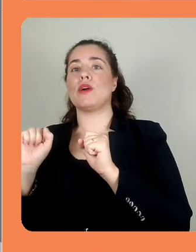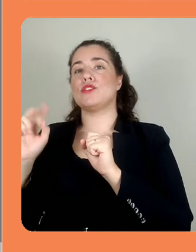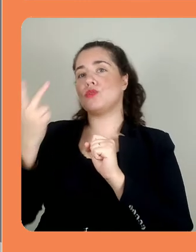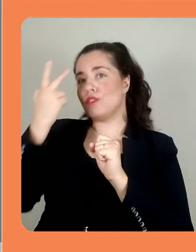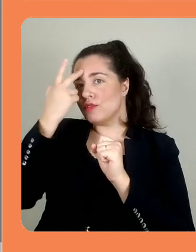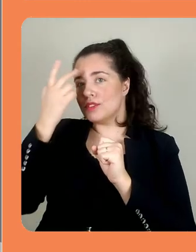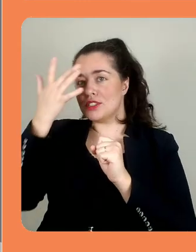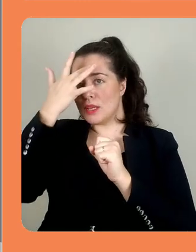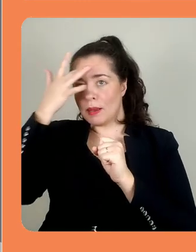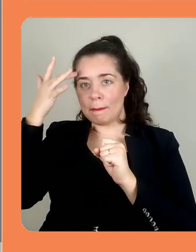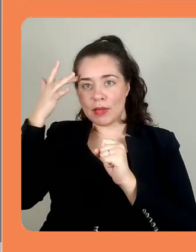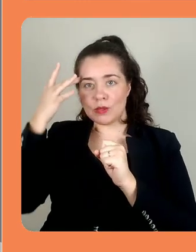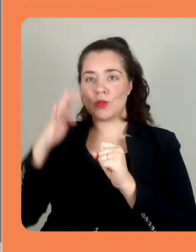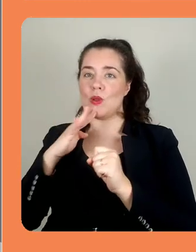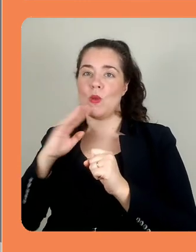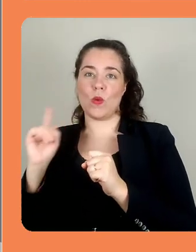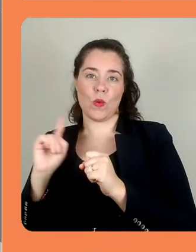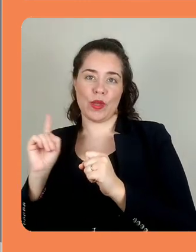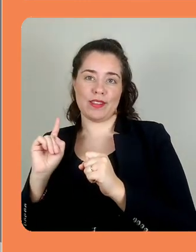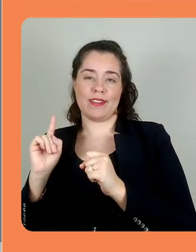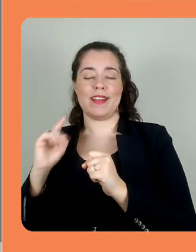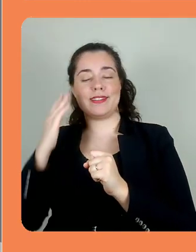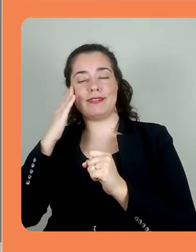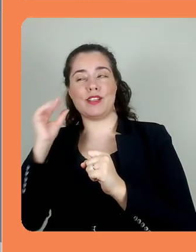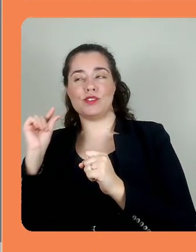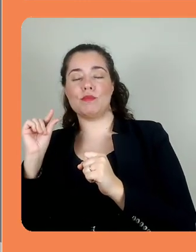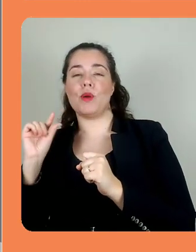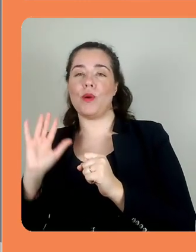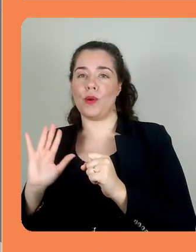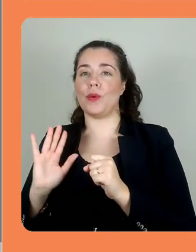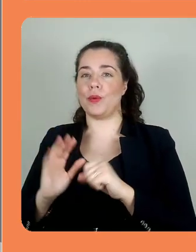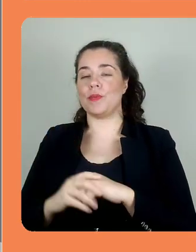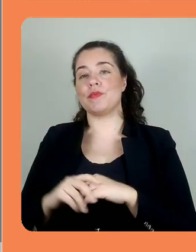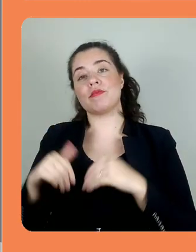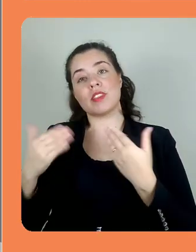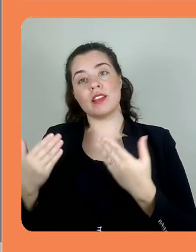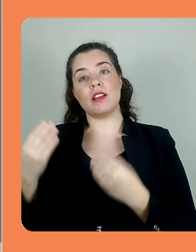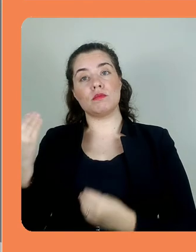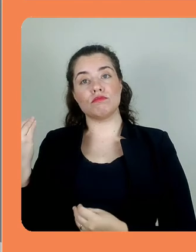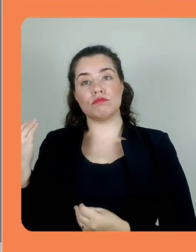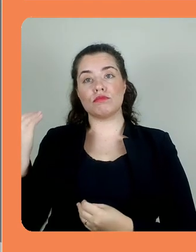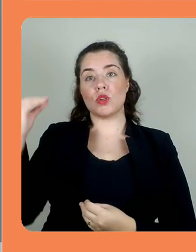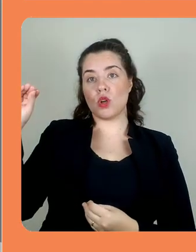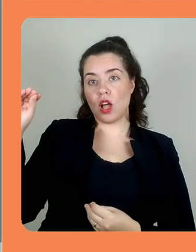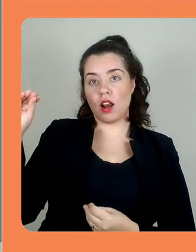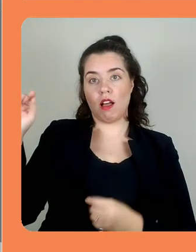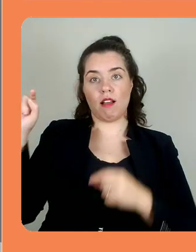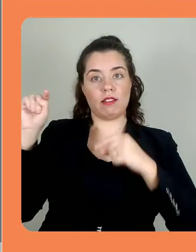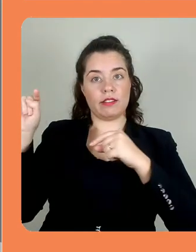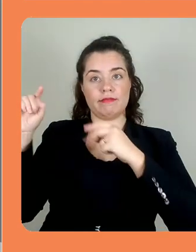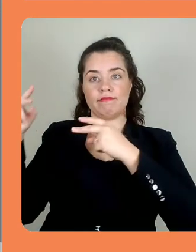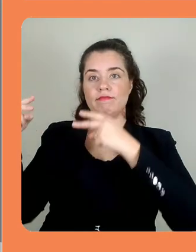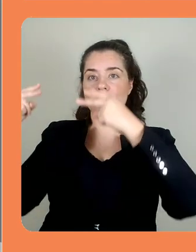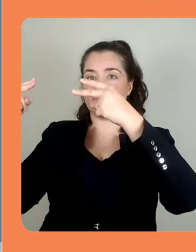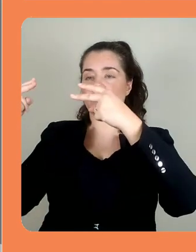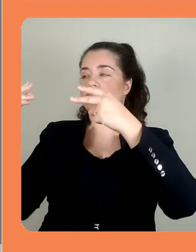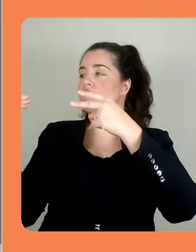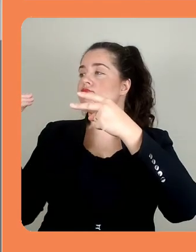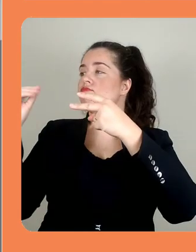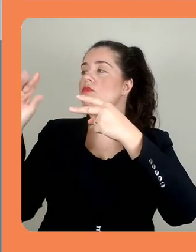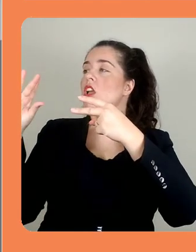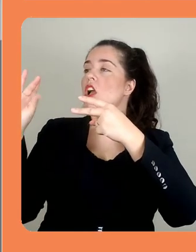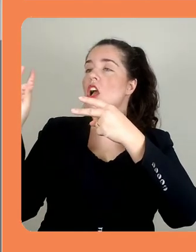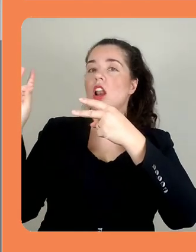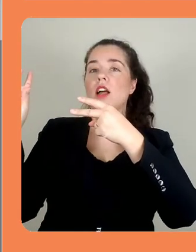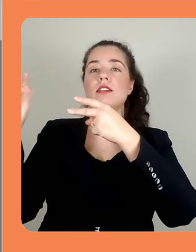mais difícil possível para quem não entende muito de HTML. Então, a ideia é que você venha, faça